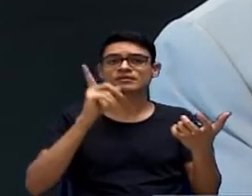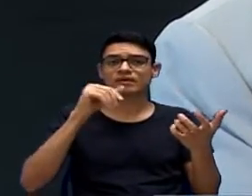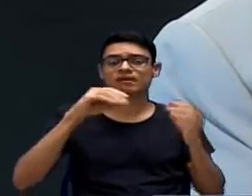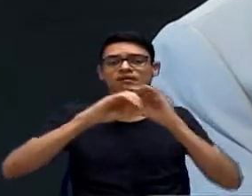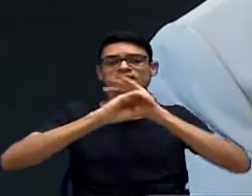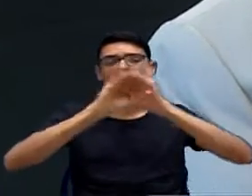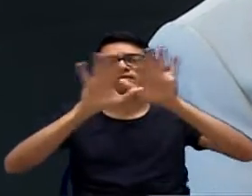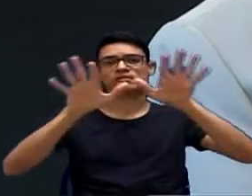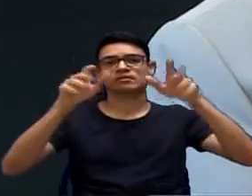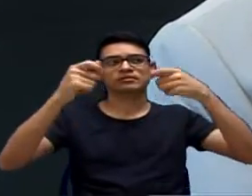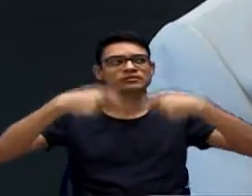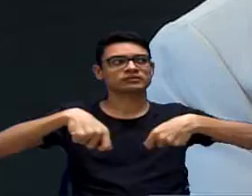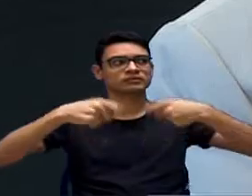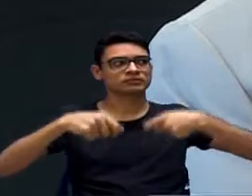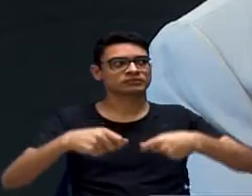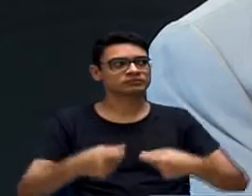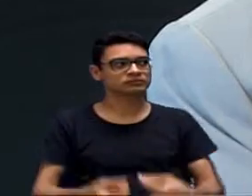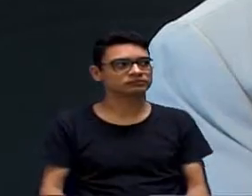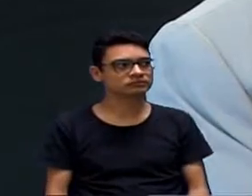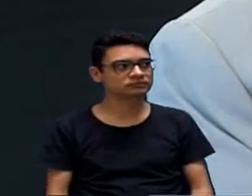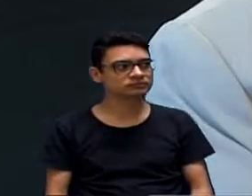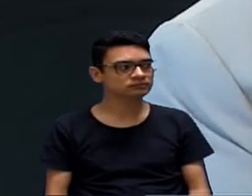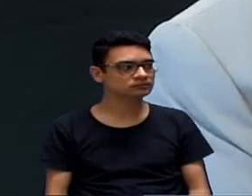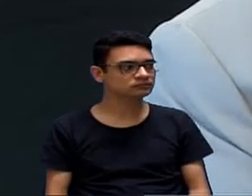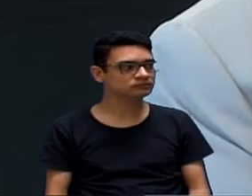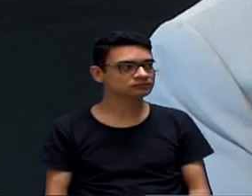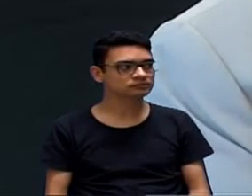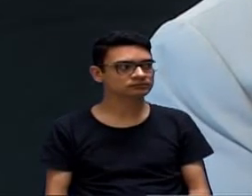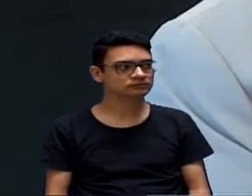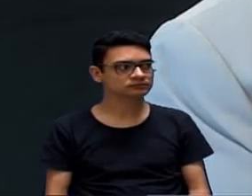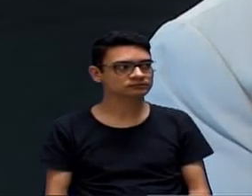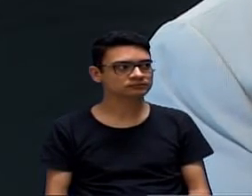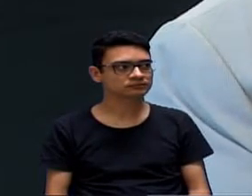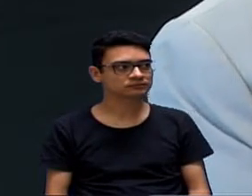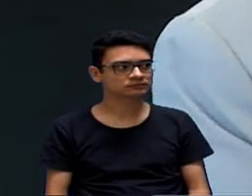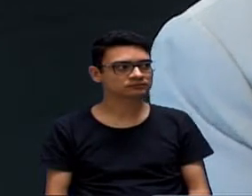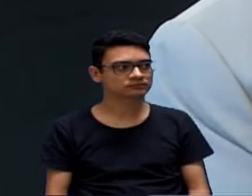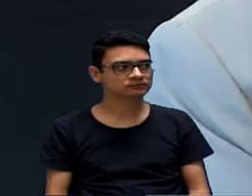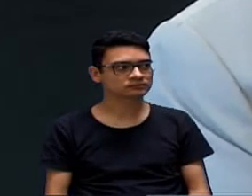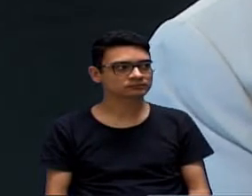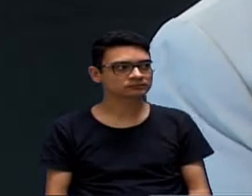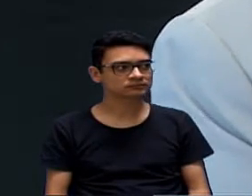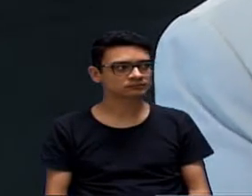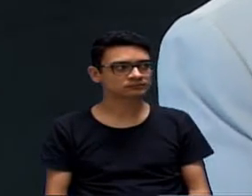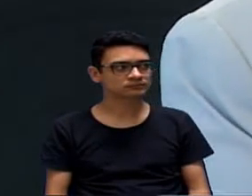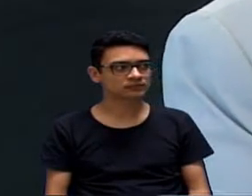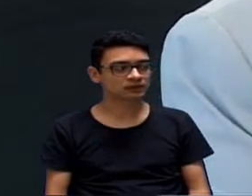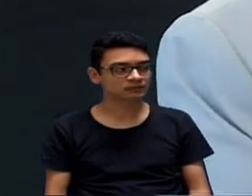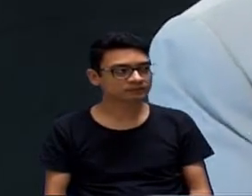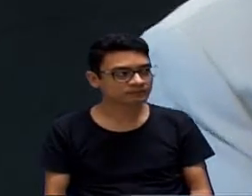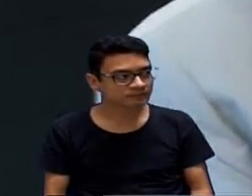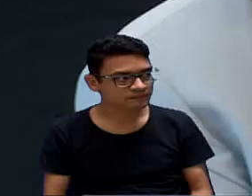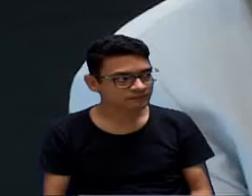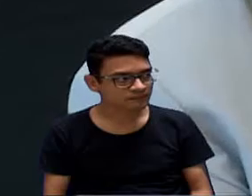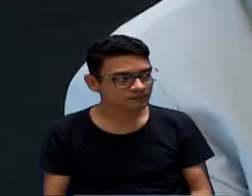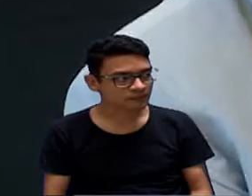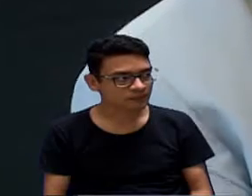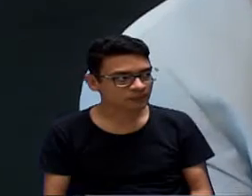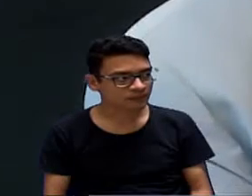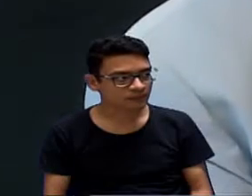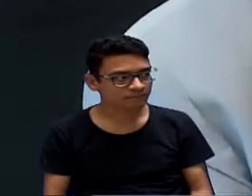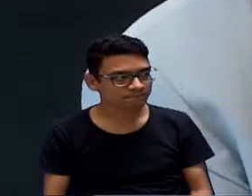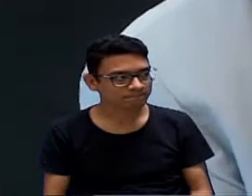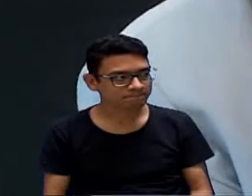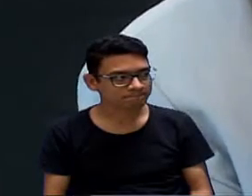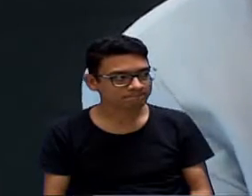Para que não haja nenhum tipo de deslize, de acusação, por exemplo, infundada, de que este passou na